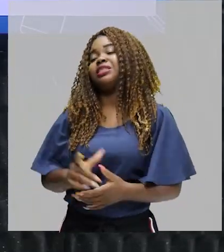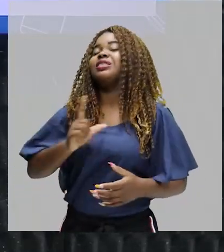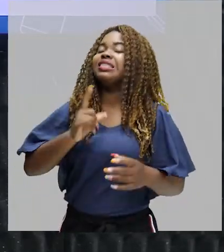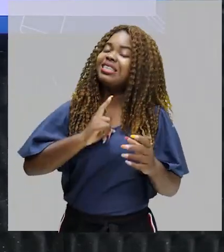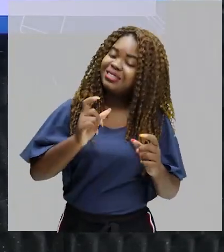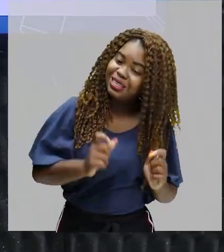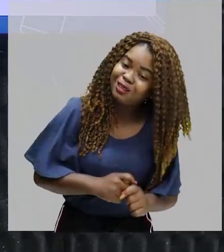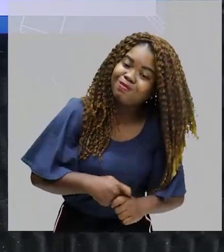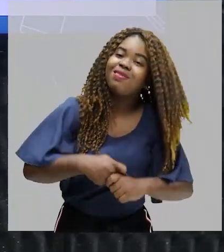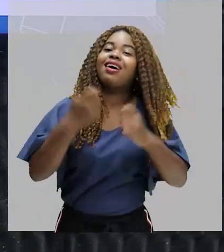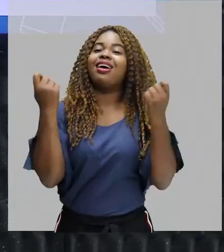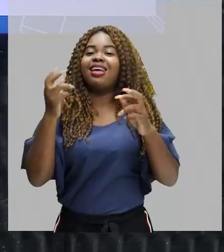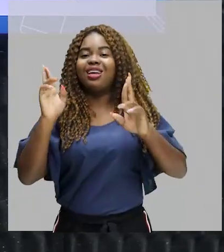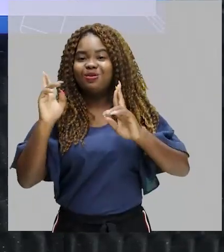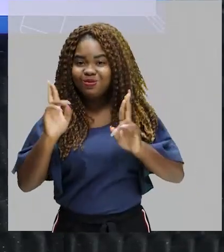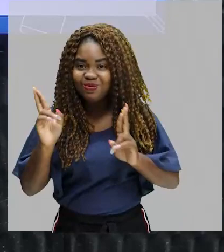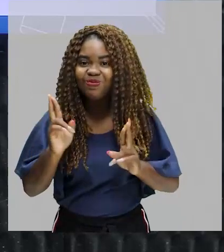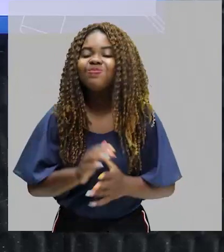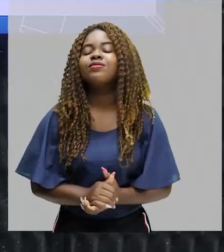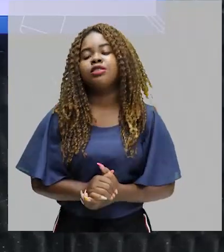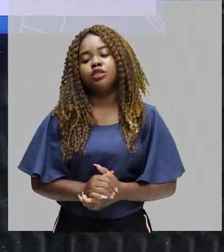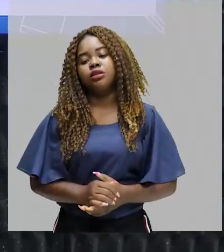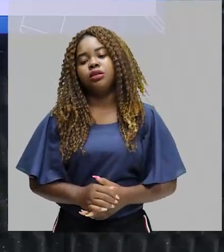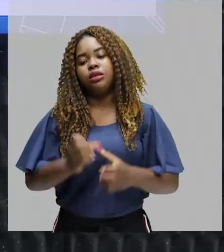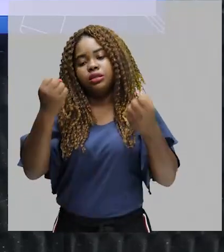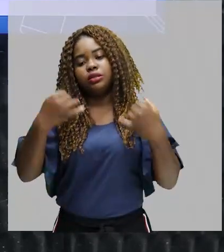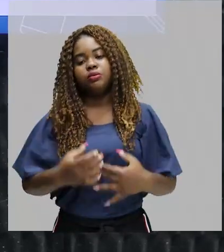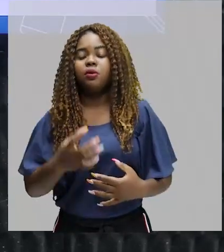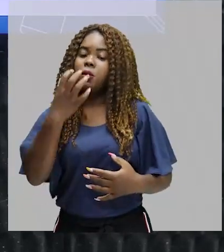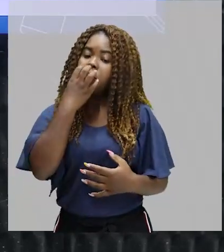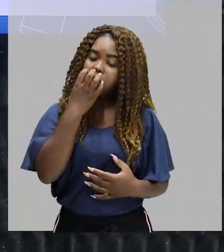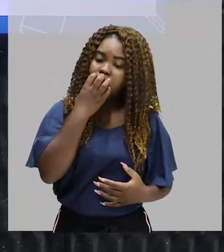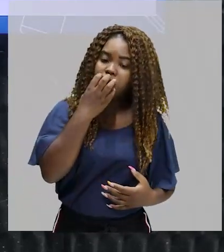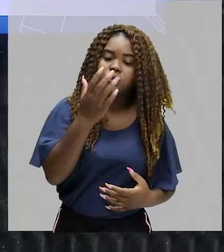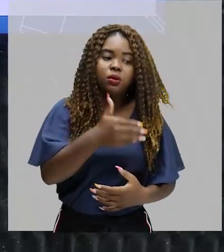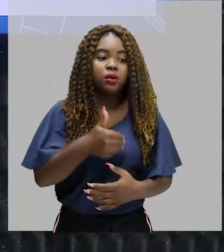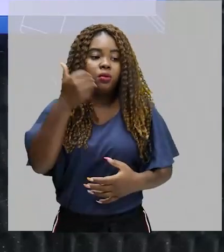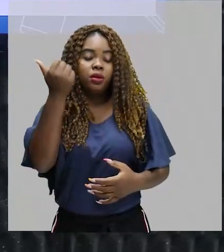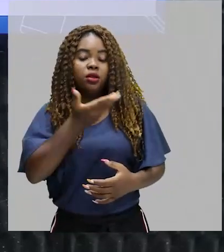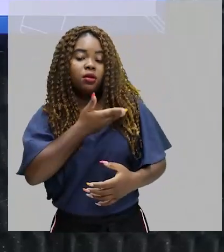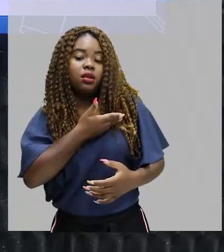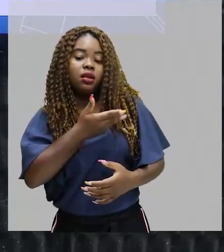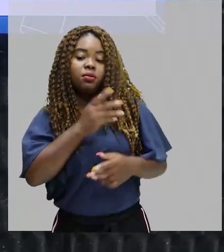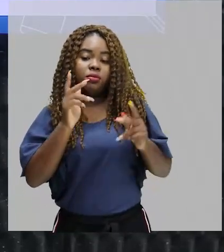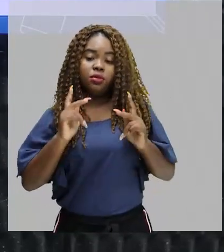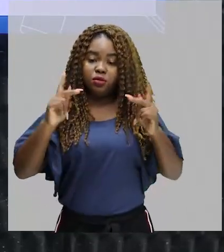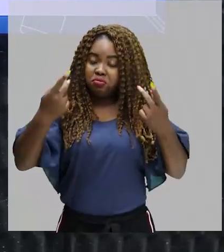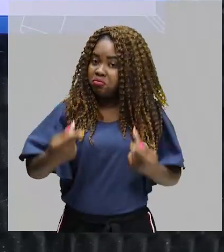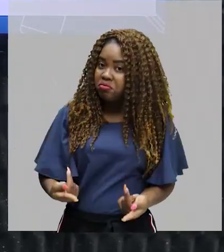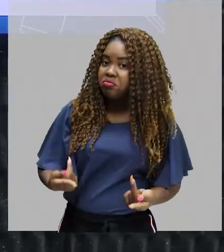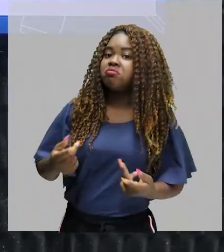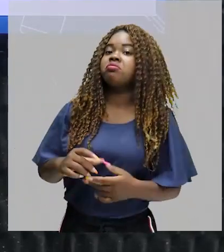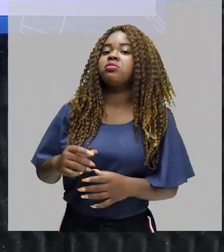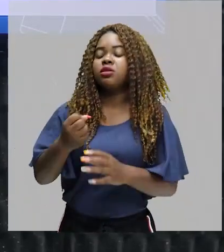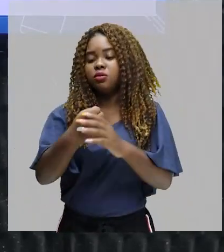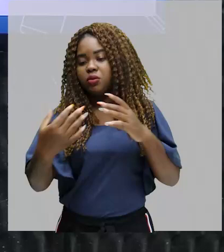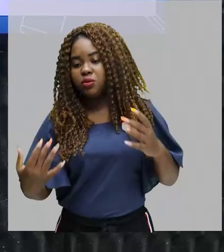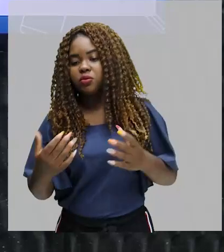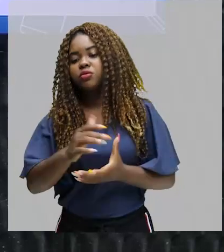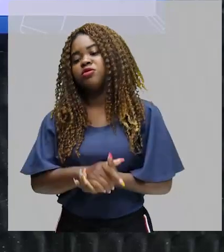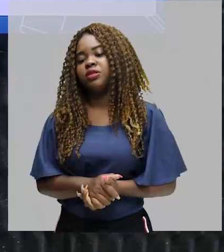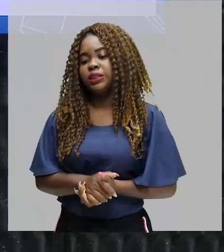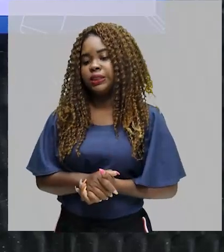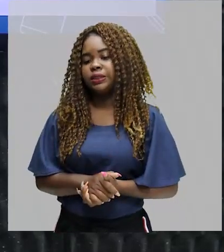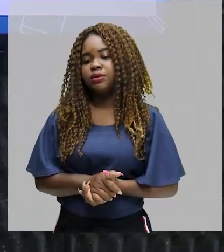expectativa. Ele diz que o cachorro é o melhor amigo do homem e ela coloca aí algumas características do porquê o cão ser